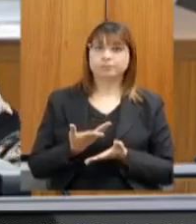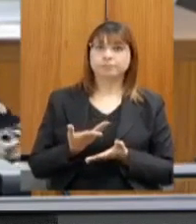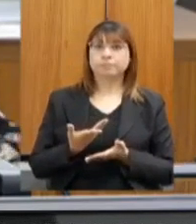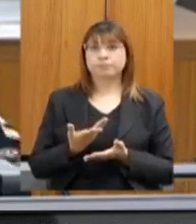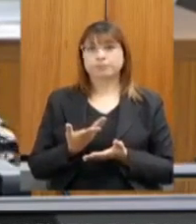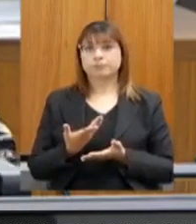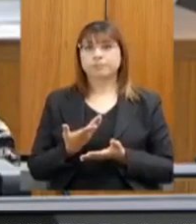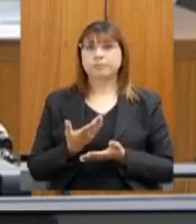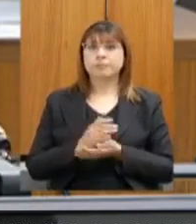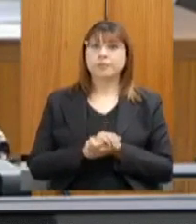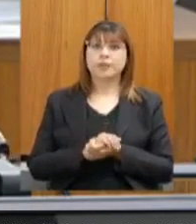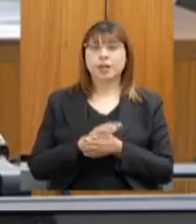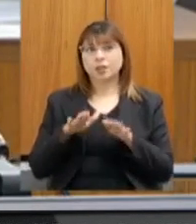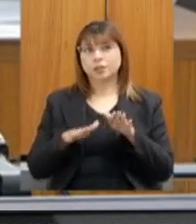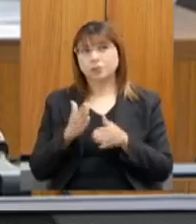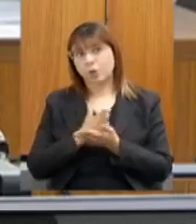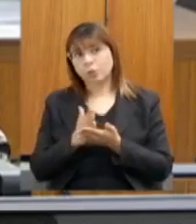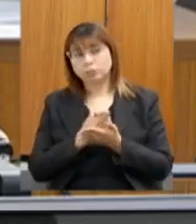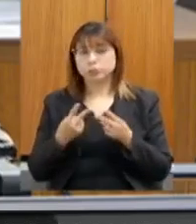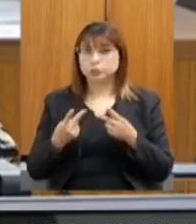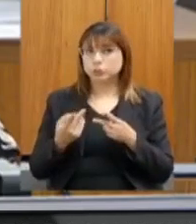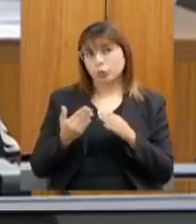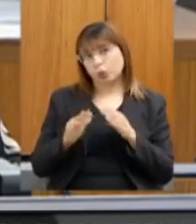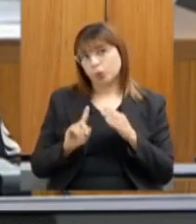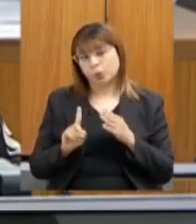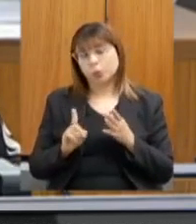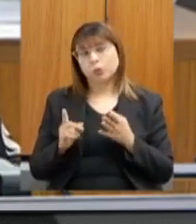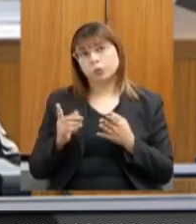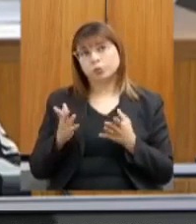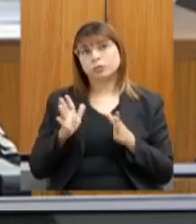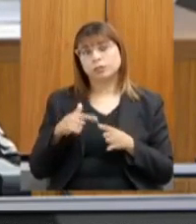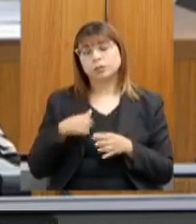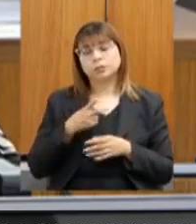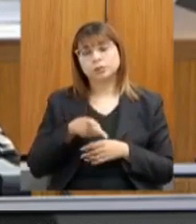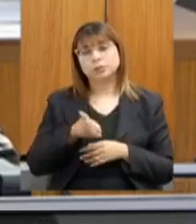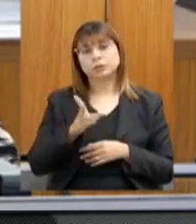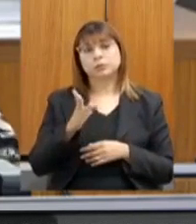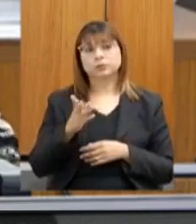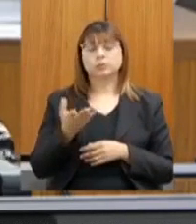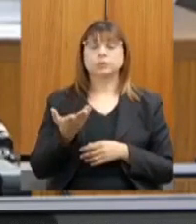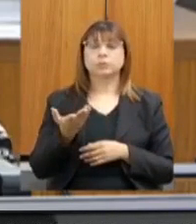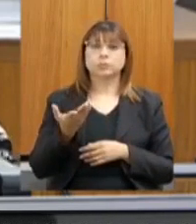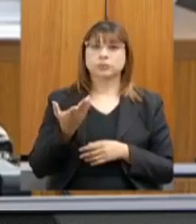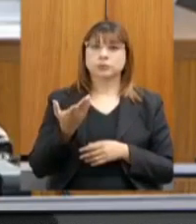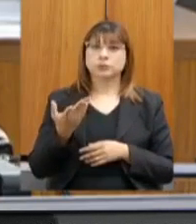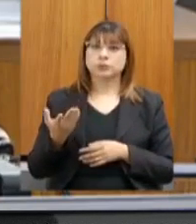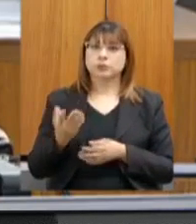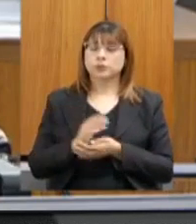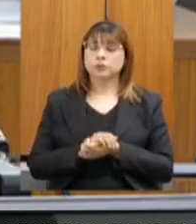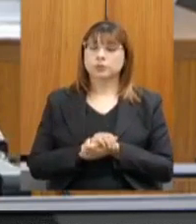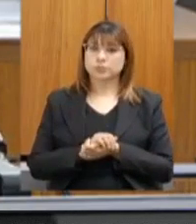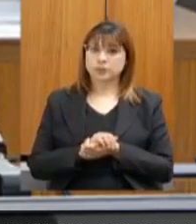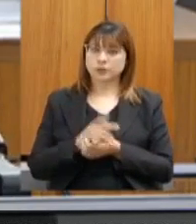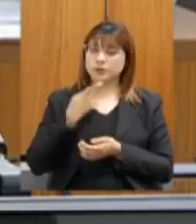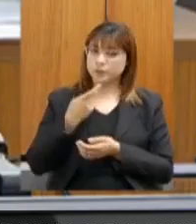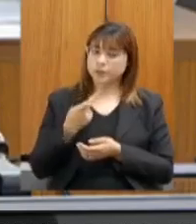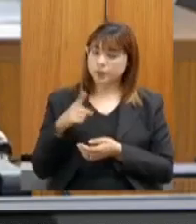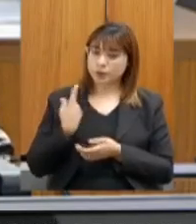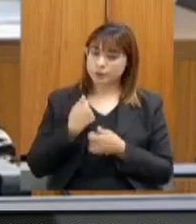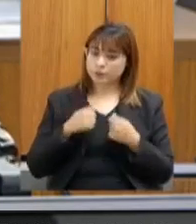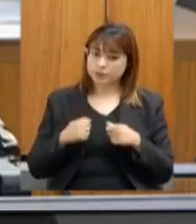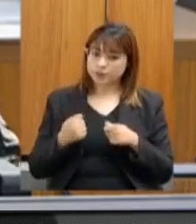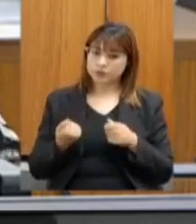entendimento, e eu sempre tenho colocado nas oportunidades que eu tenho, que nós precisamos resgatar a boa